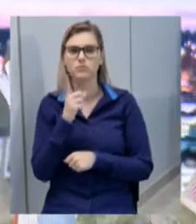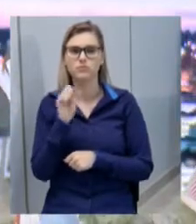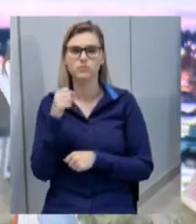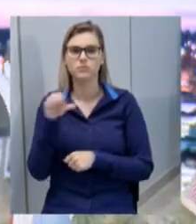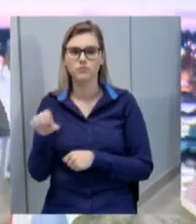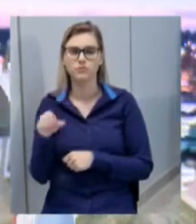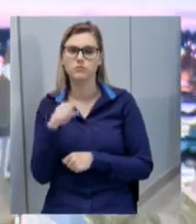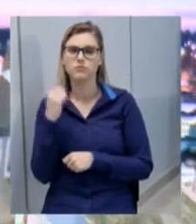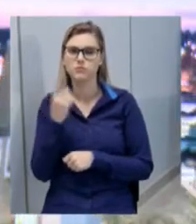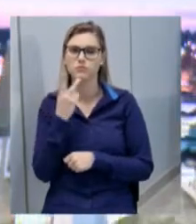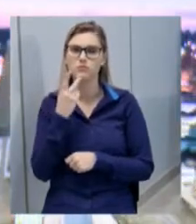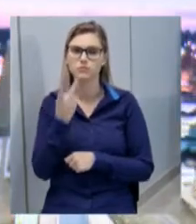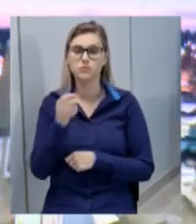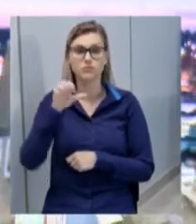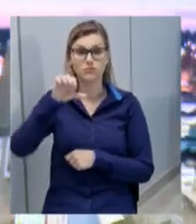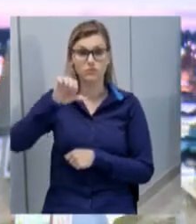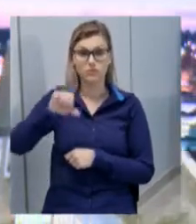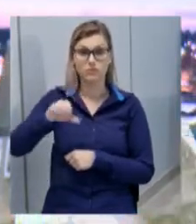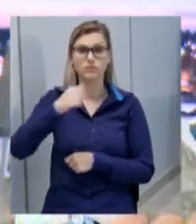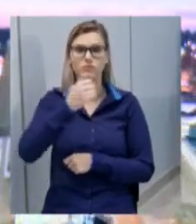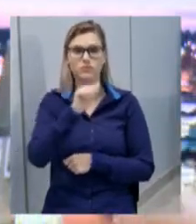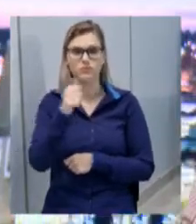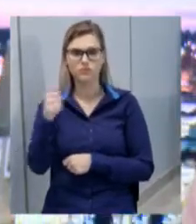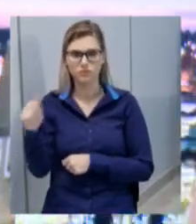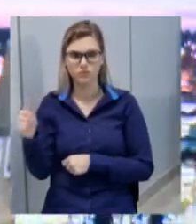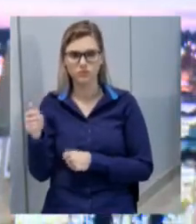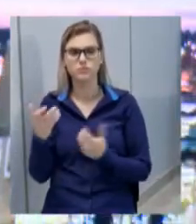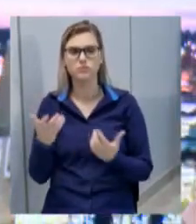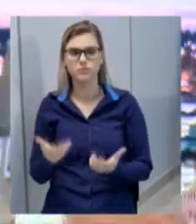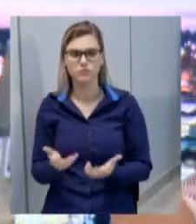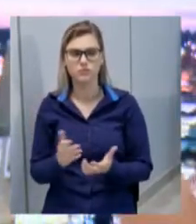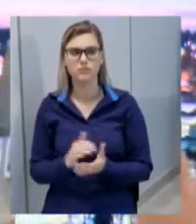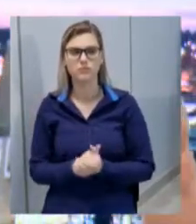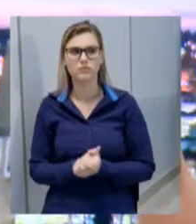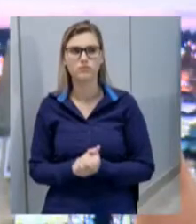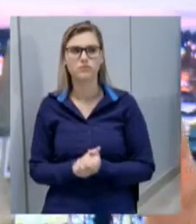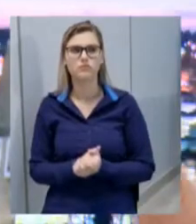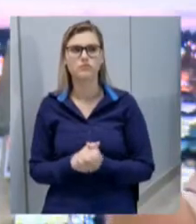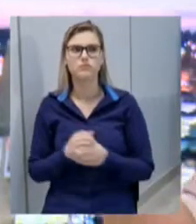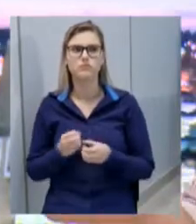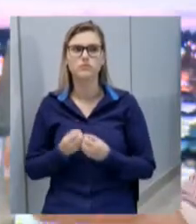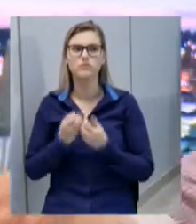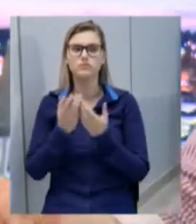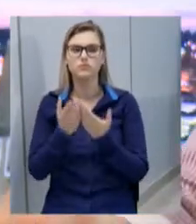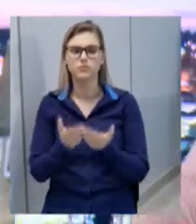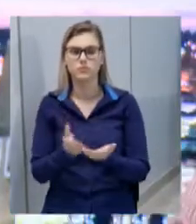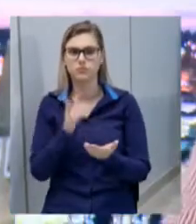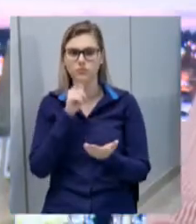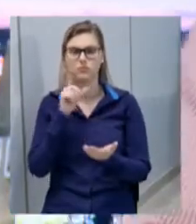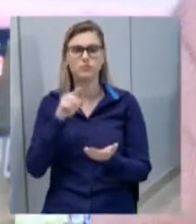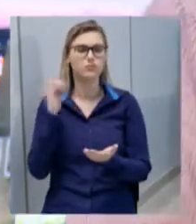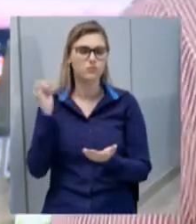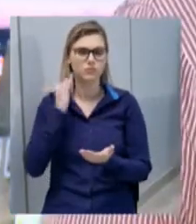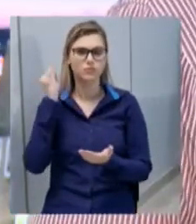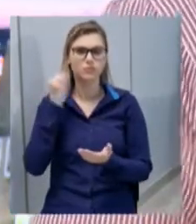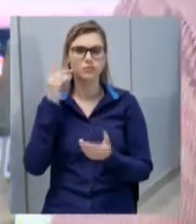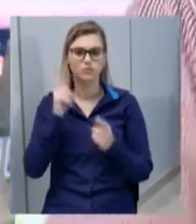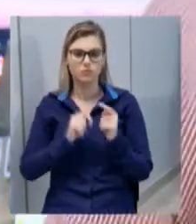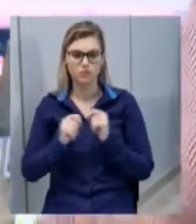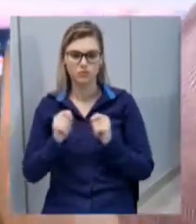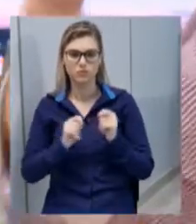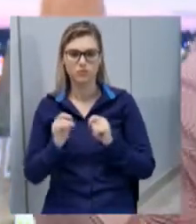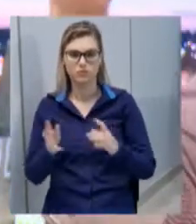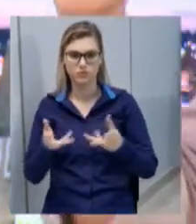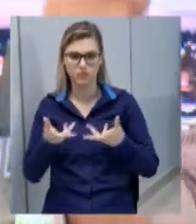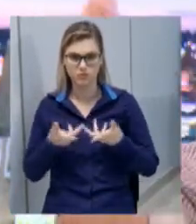das nove associações. Então a outorga ela vai ser uma ferramenta fundamental para o controle da